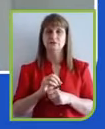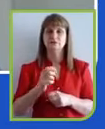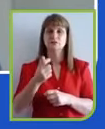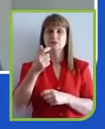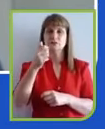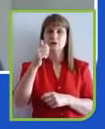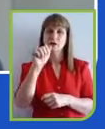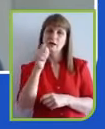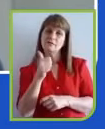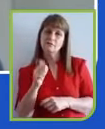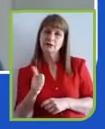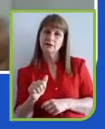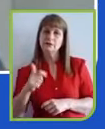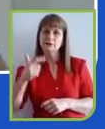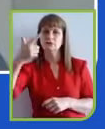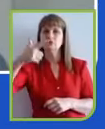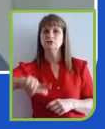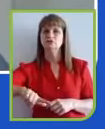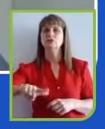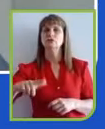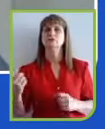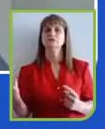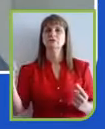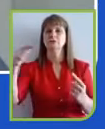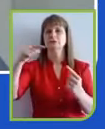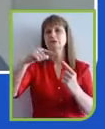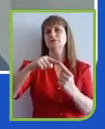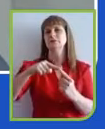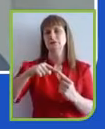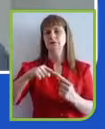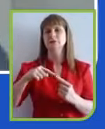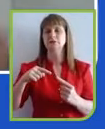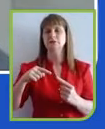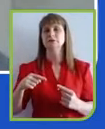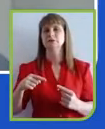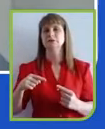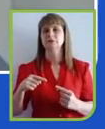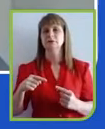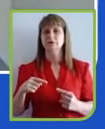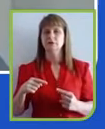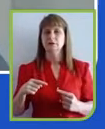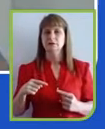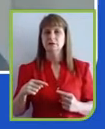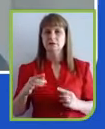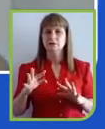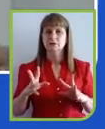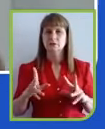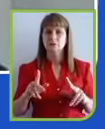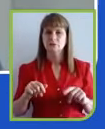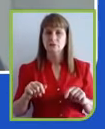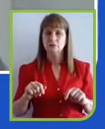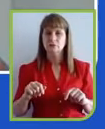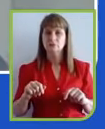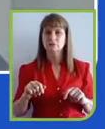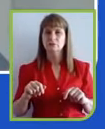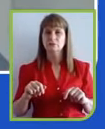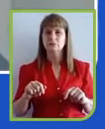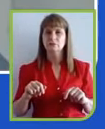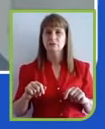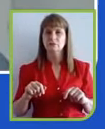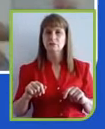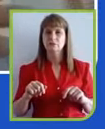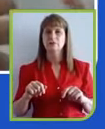muito felizes com isso porque, neste momento, essas coisas estão sendo discutidas em toda a Braskem. Em toda a Braskem, com o envolvimento